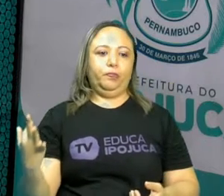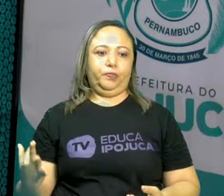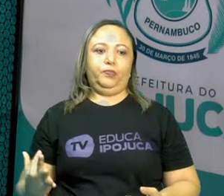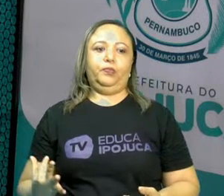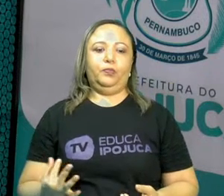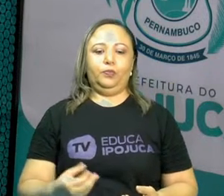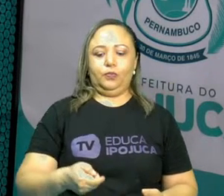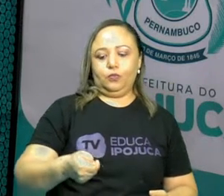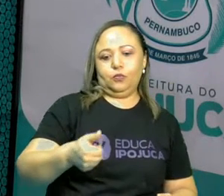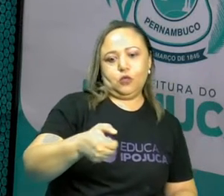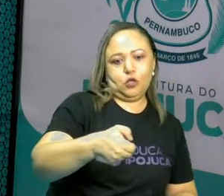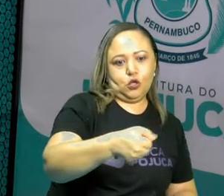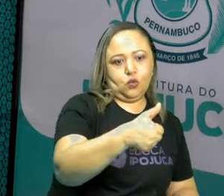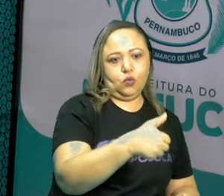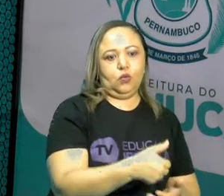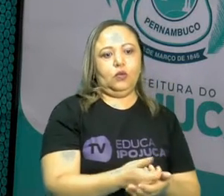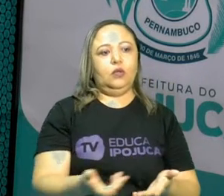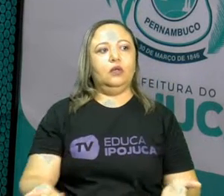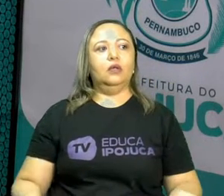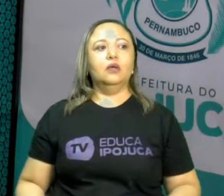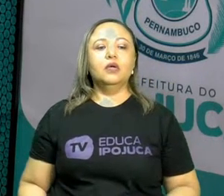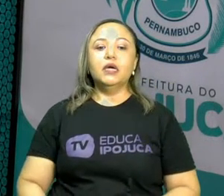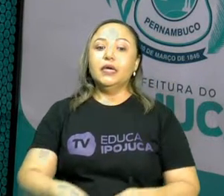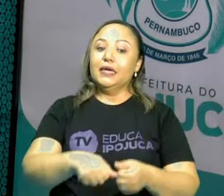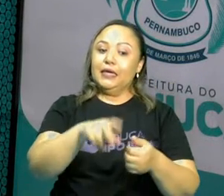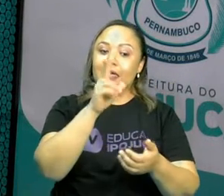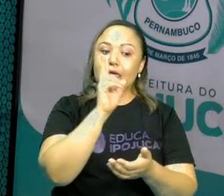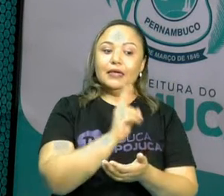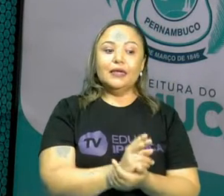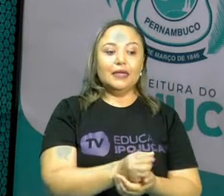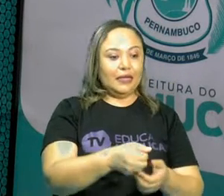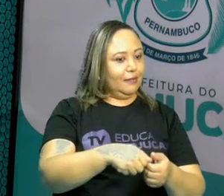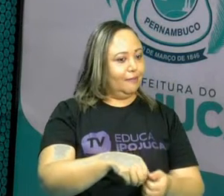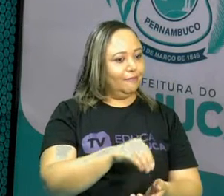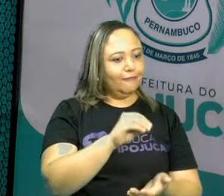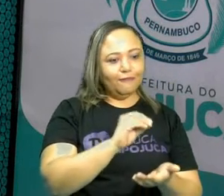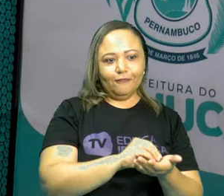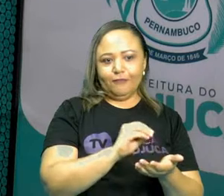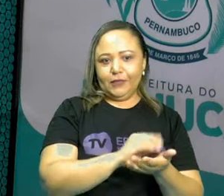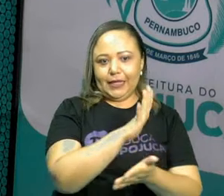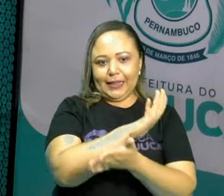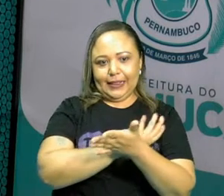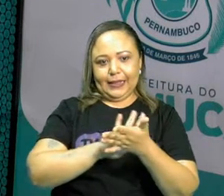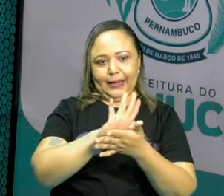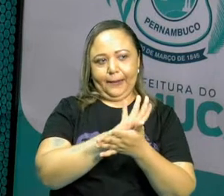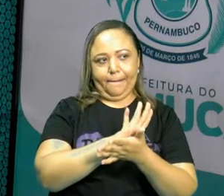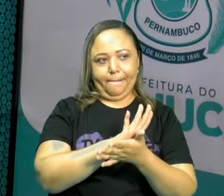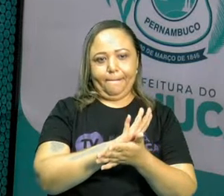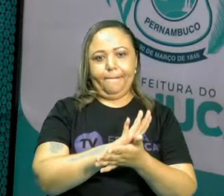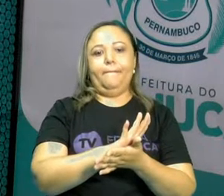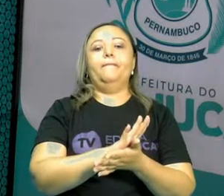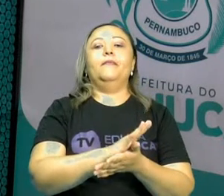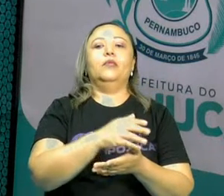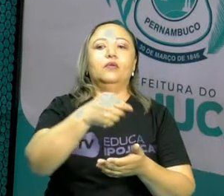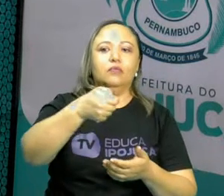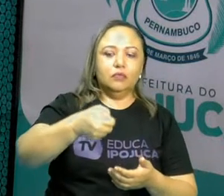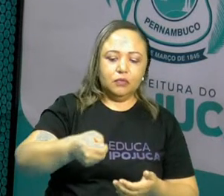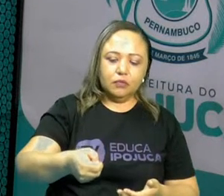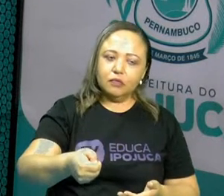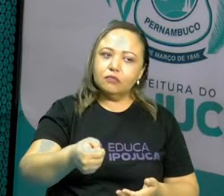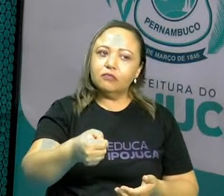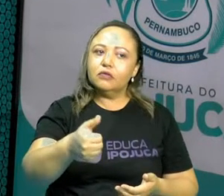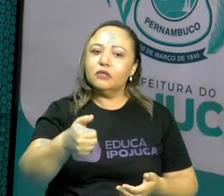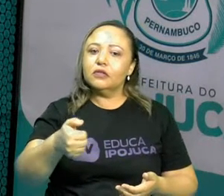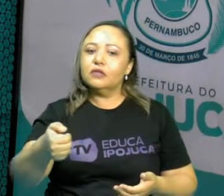bolinhas e ainda não sobre nenhuma bolinha para ninguém. Não dá para dividir a bola de gudo, pois é, né?